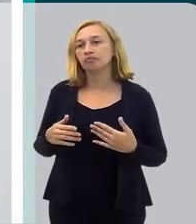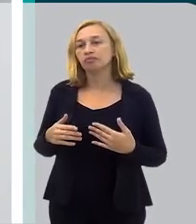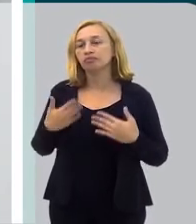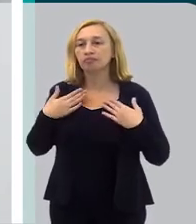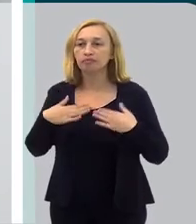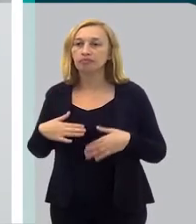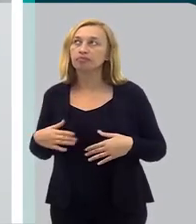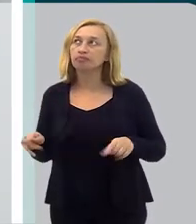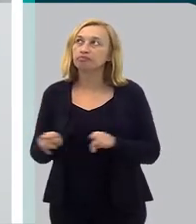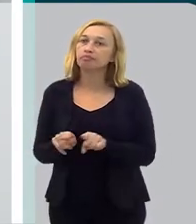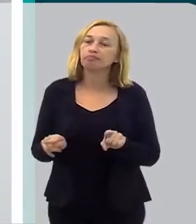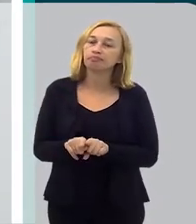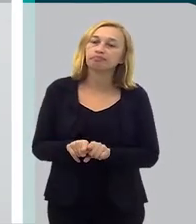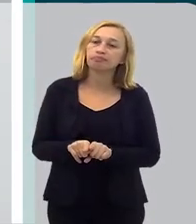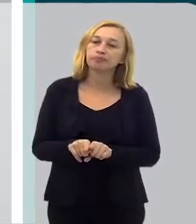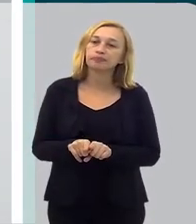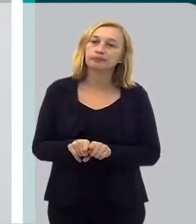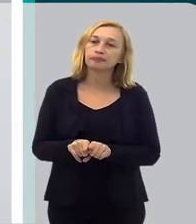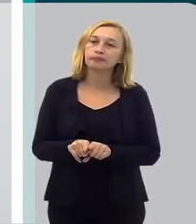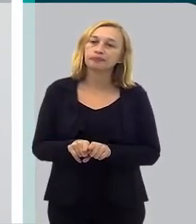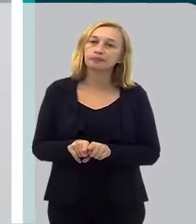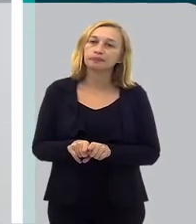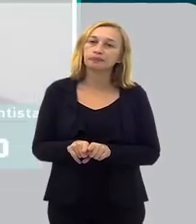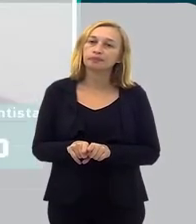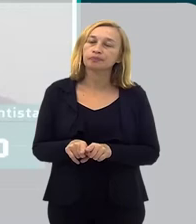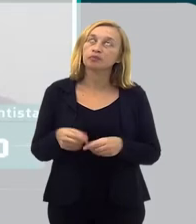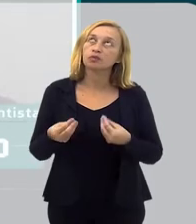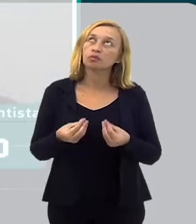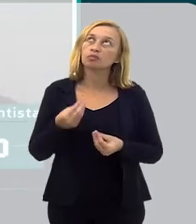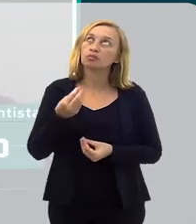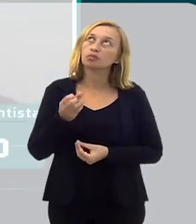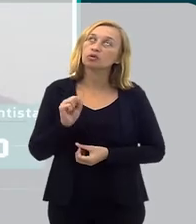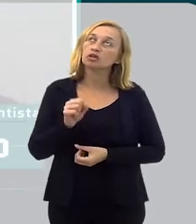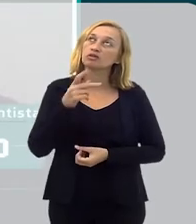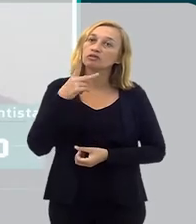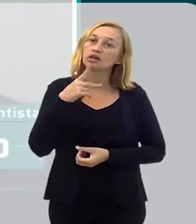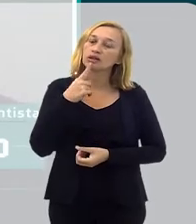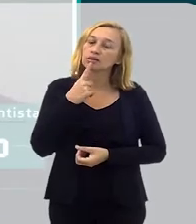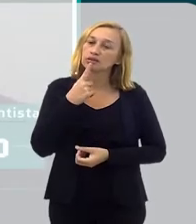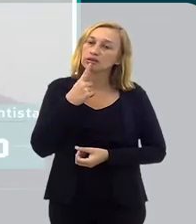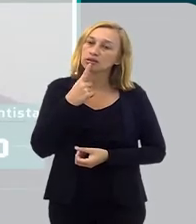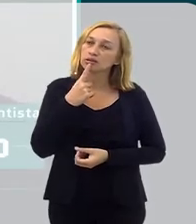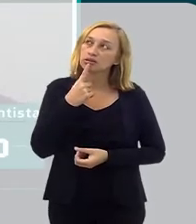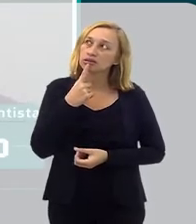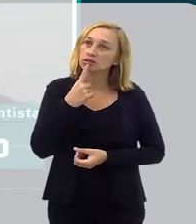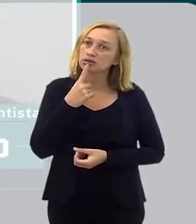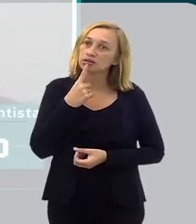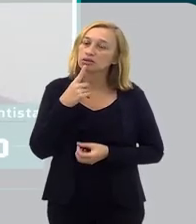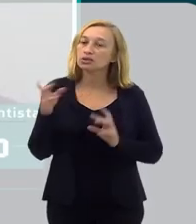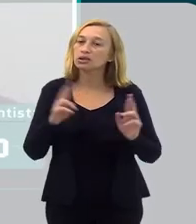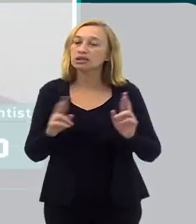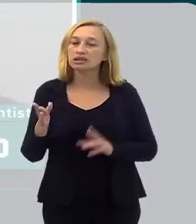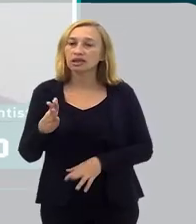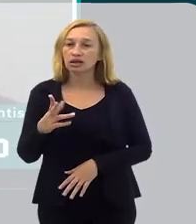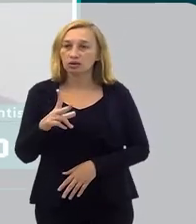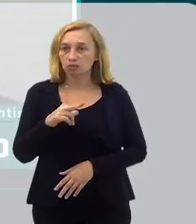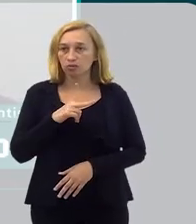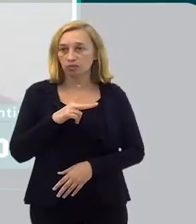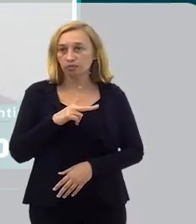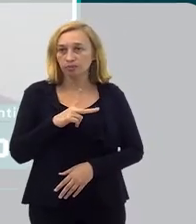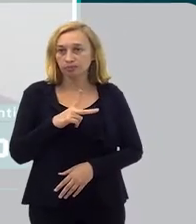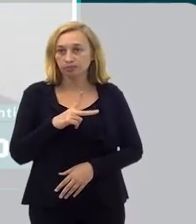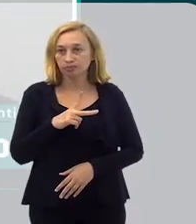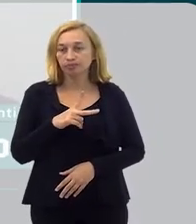até mesmo, como é eu posso dizer? Não conforto, mas como é que eu vou me relacionar comigo,